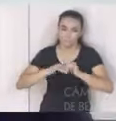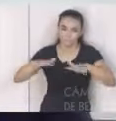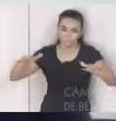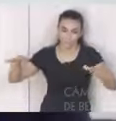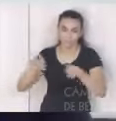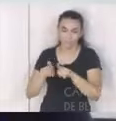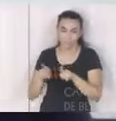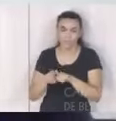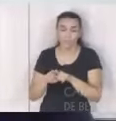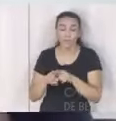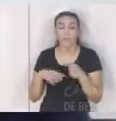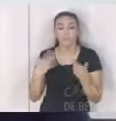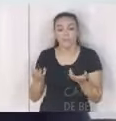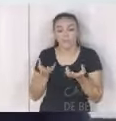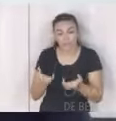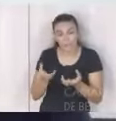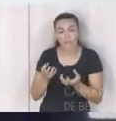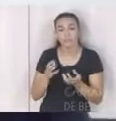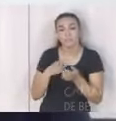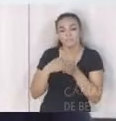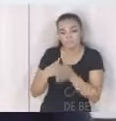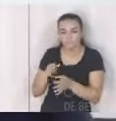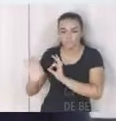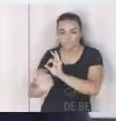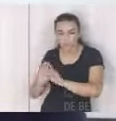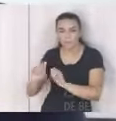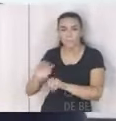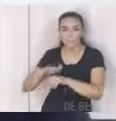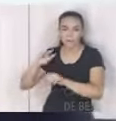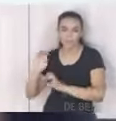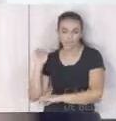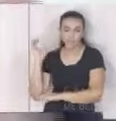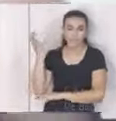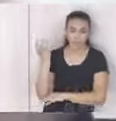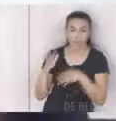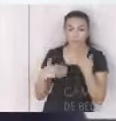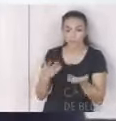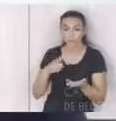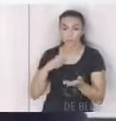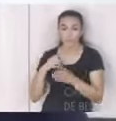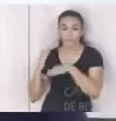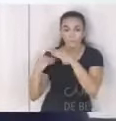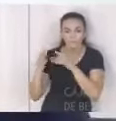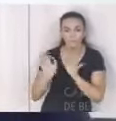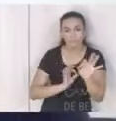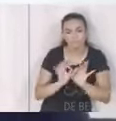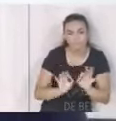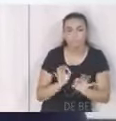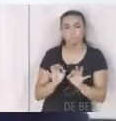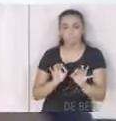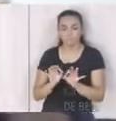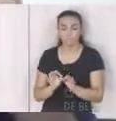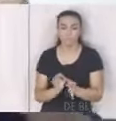nós queremos trazer esse viés mais ambientalista então nós estamos desenvolvendo um plano ainda nesse sentido